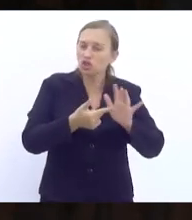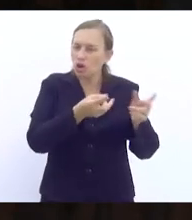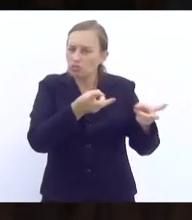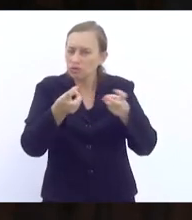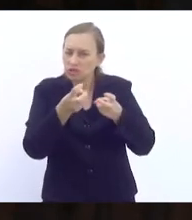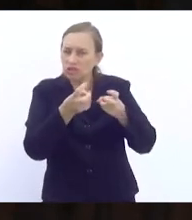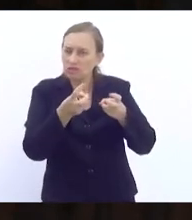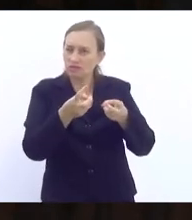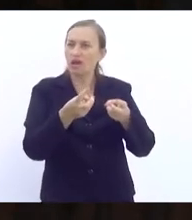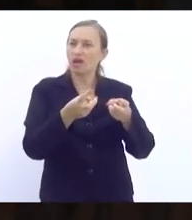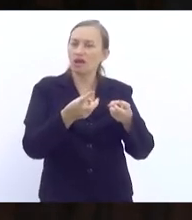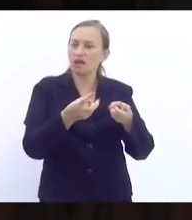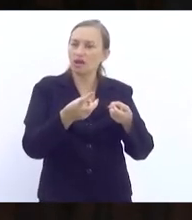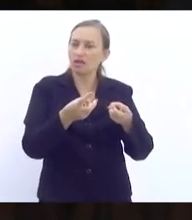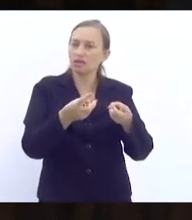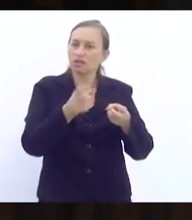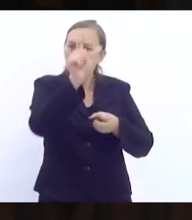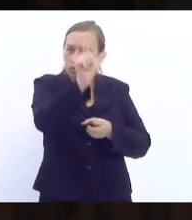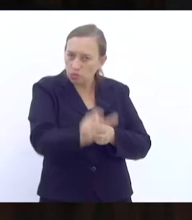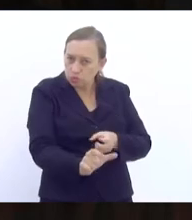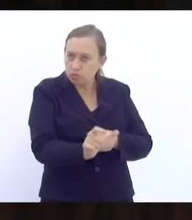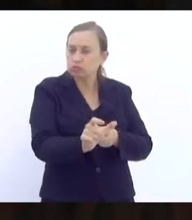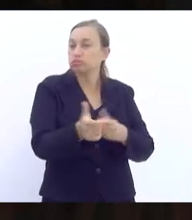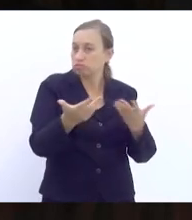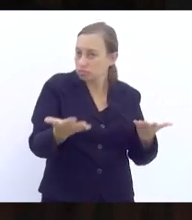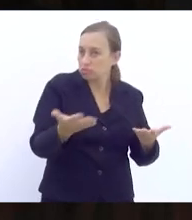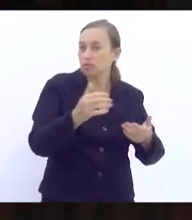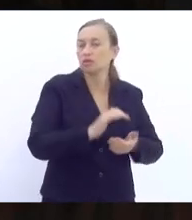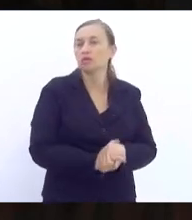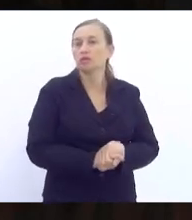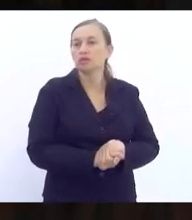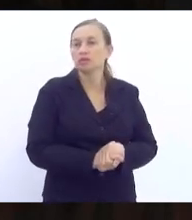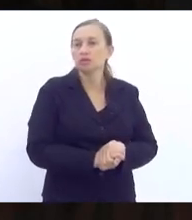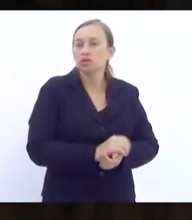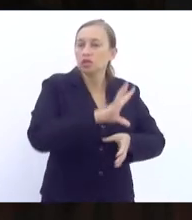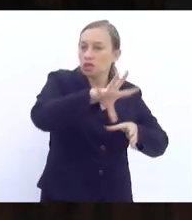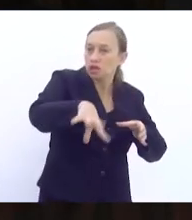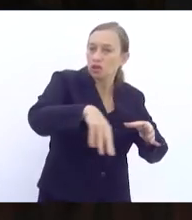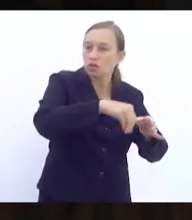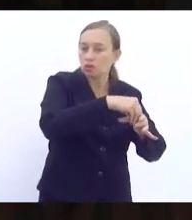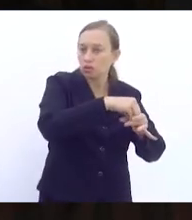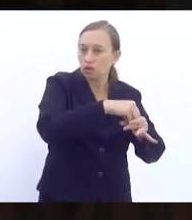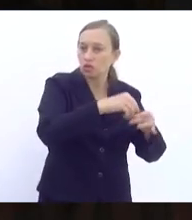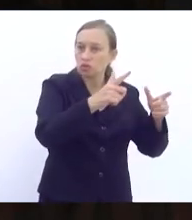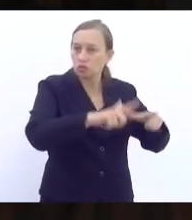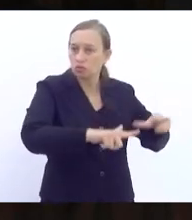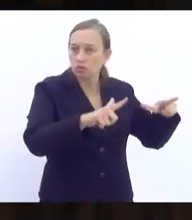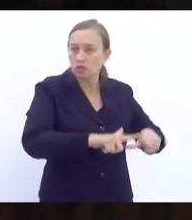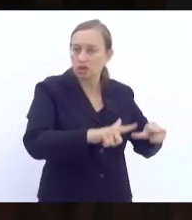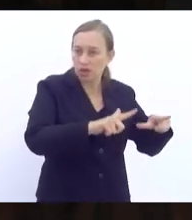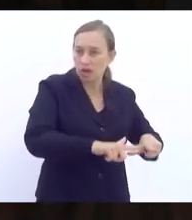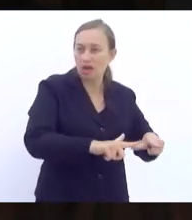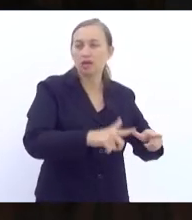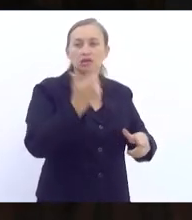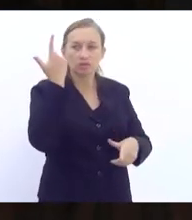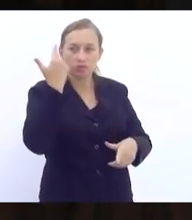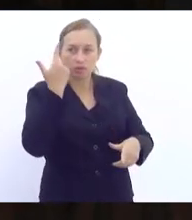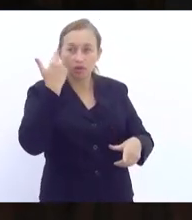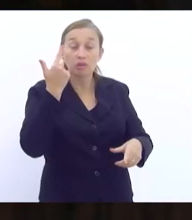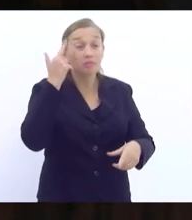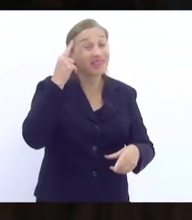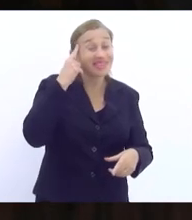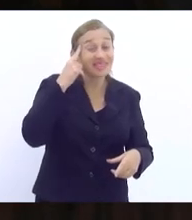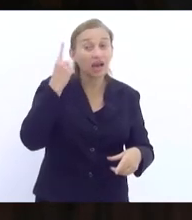enquadrar determinados sujeitos no quadro da normalidade e a partir daí a gente